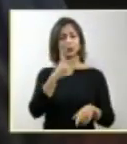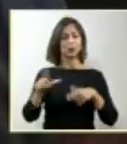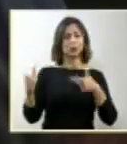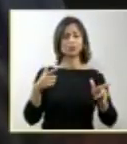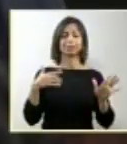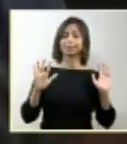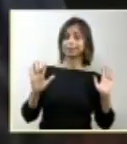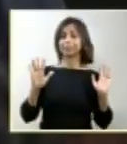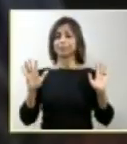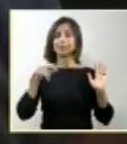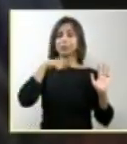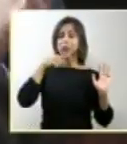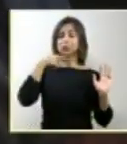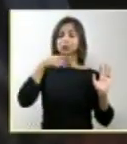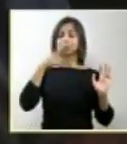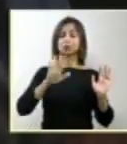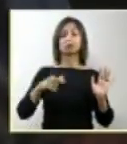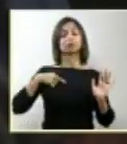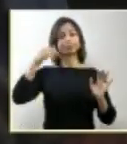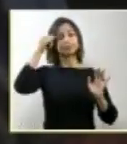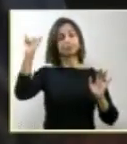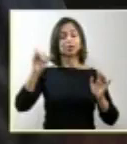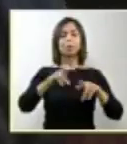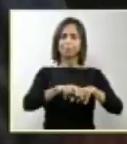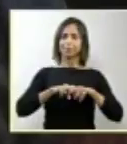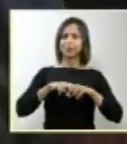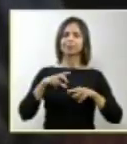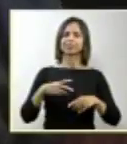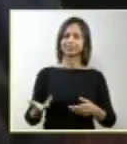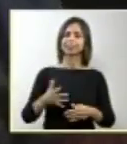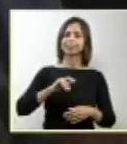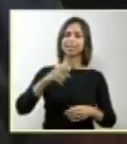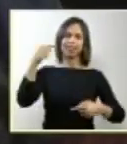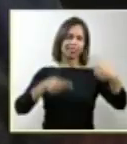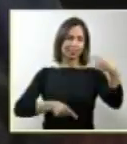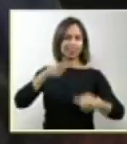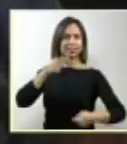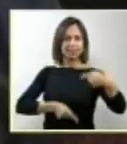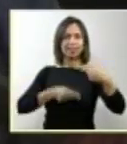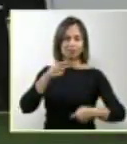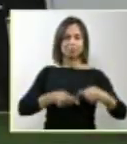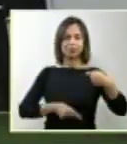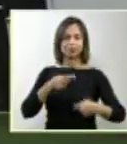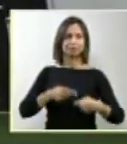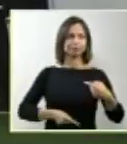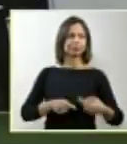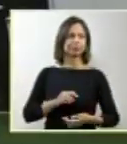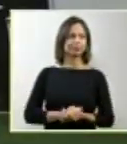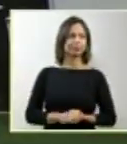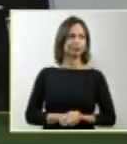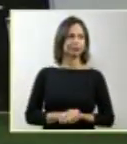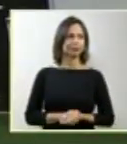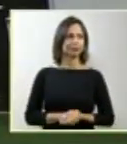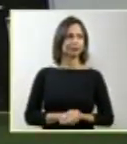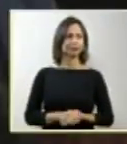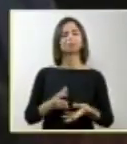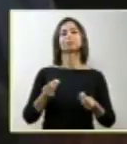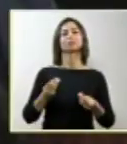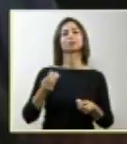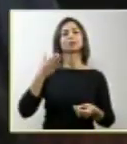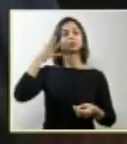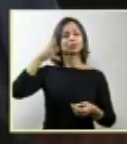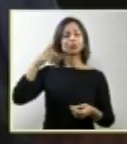sempre muitas dúvidas. E por isso esse debate que Vossa Excelência organiza, com tanta sabedoria, essa